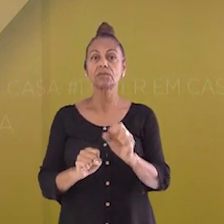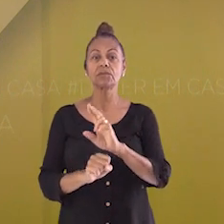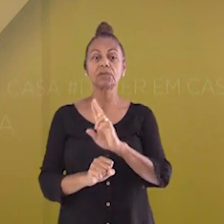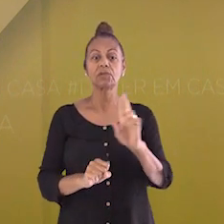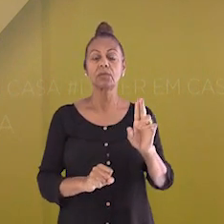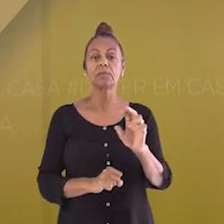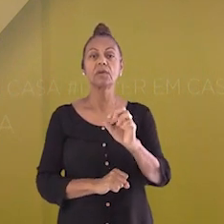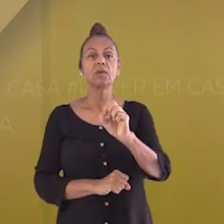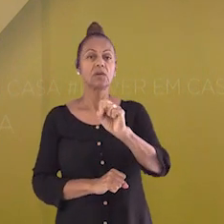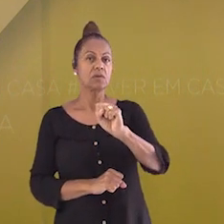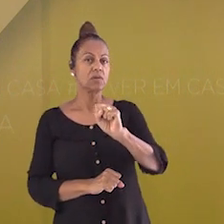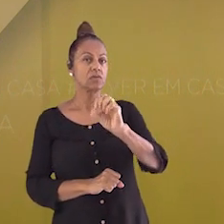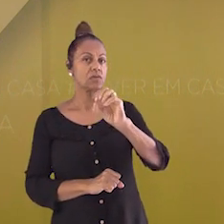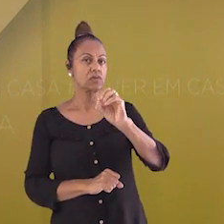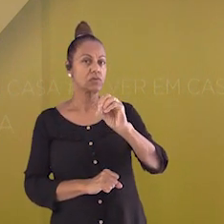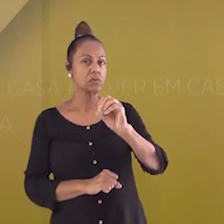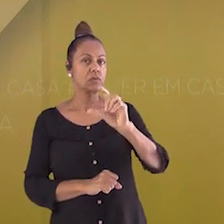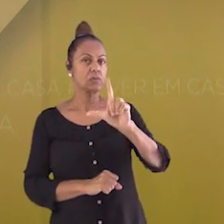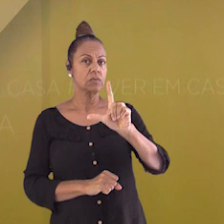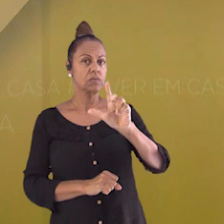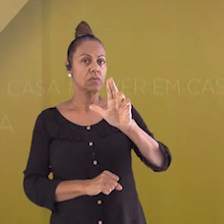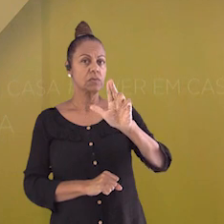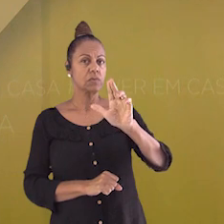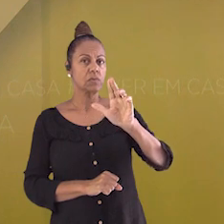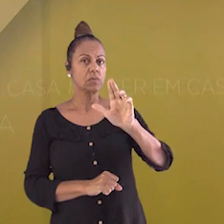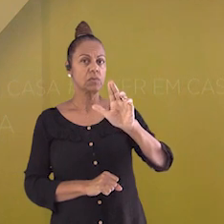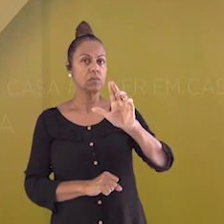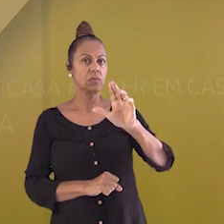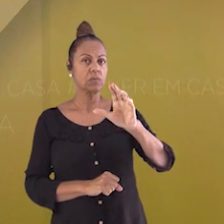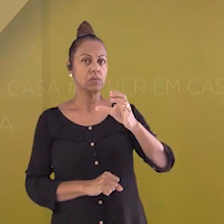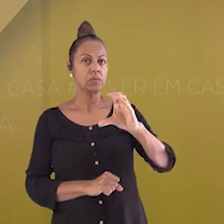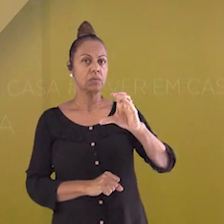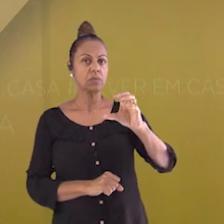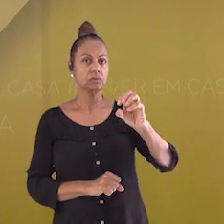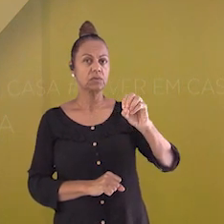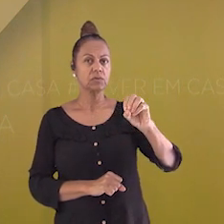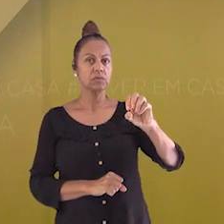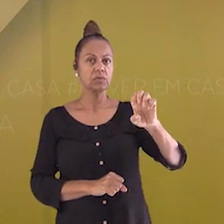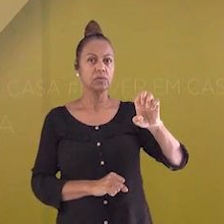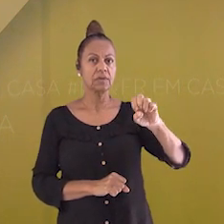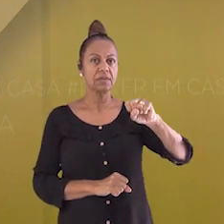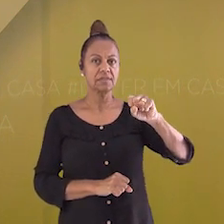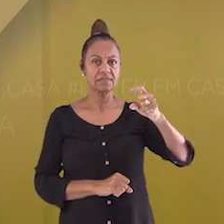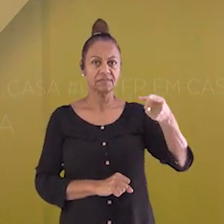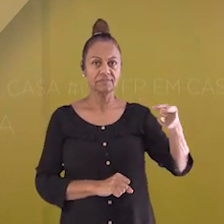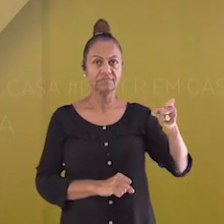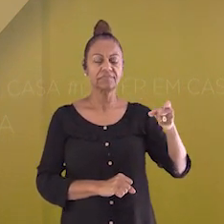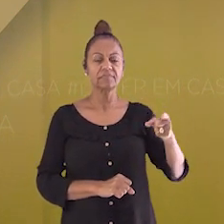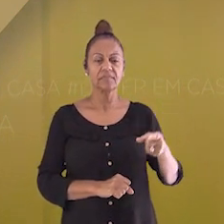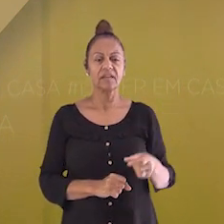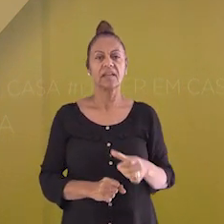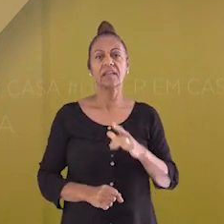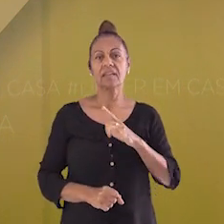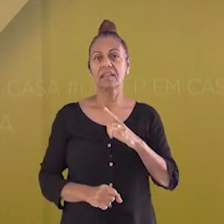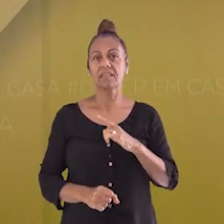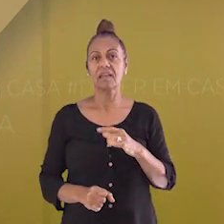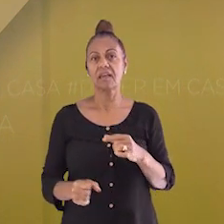podem ser chamadas de soluções, que são compostas de um soluto